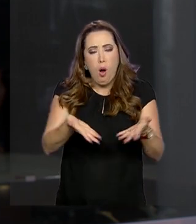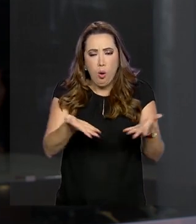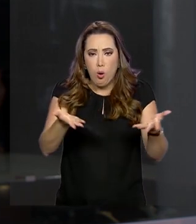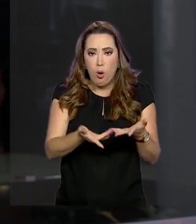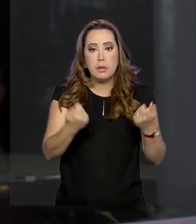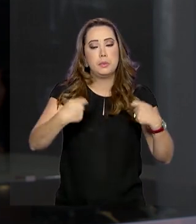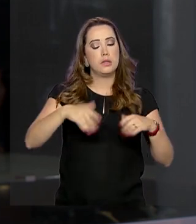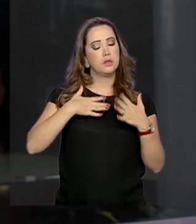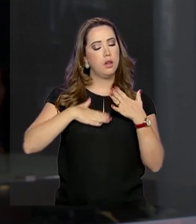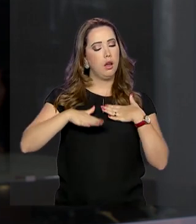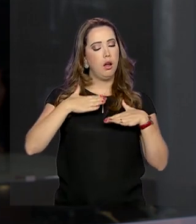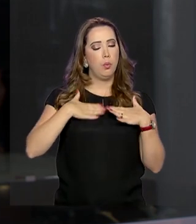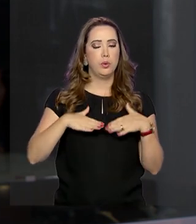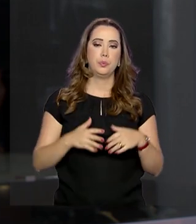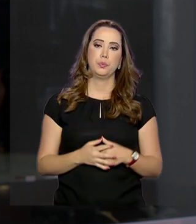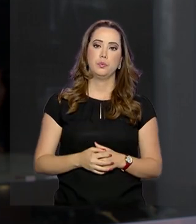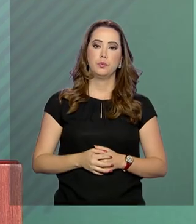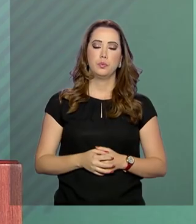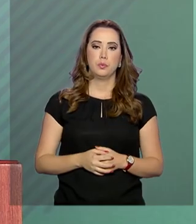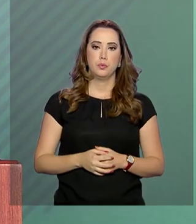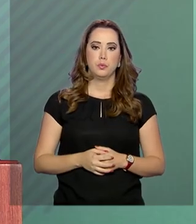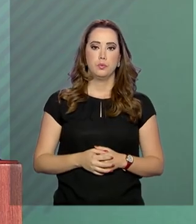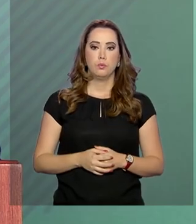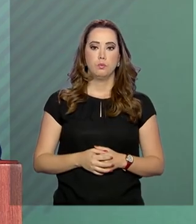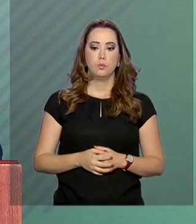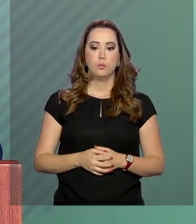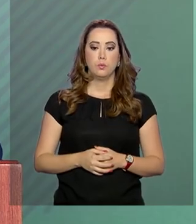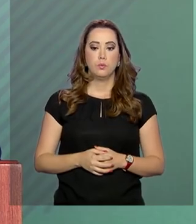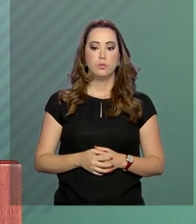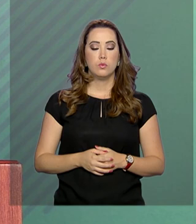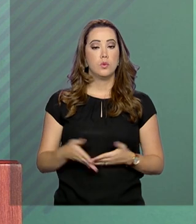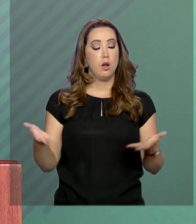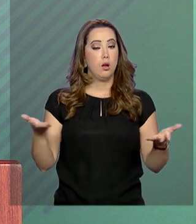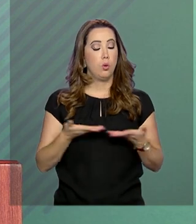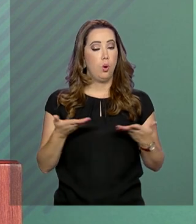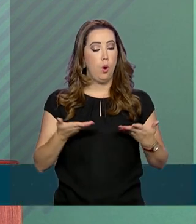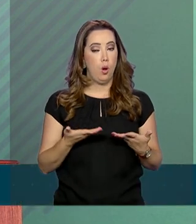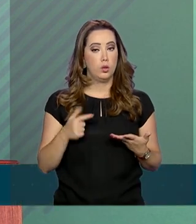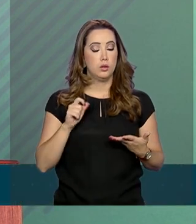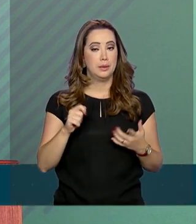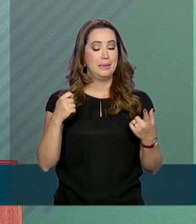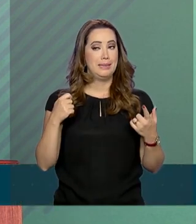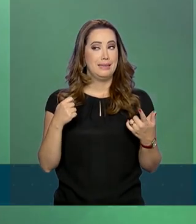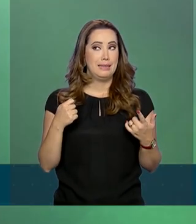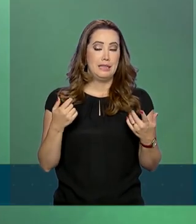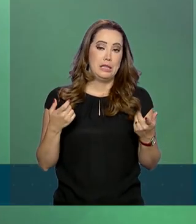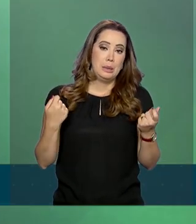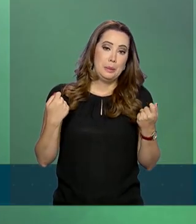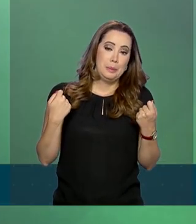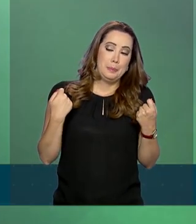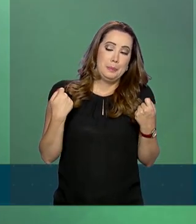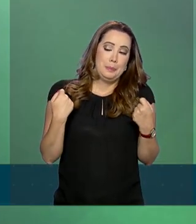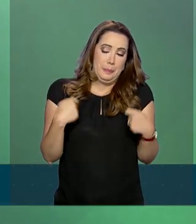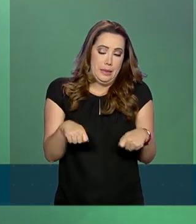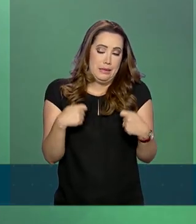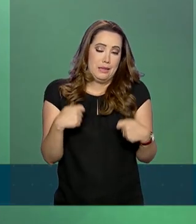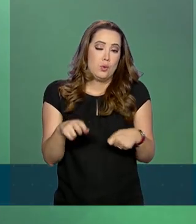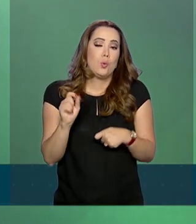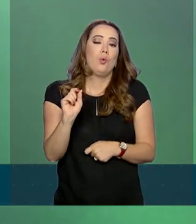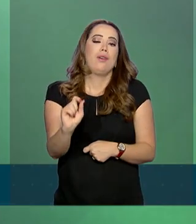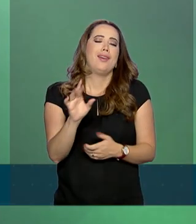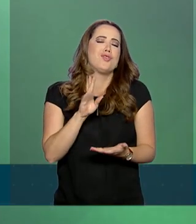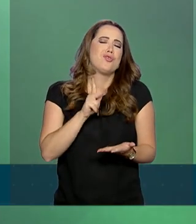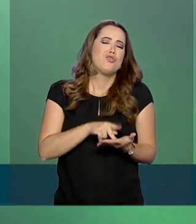exige calma. O momento pede e exige a bem da verdade calma